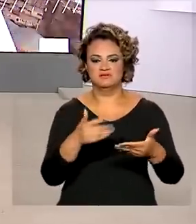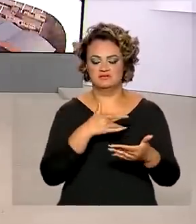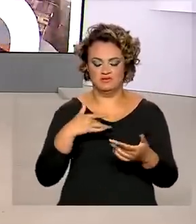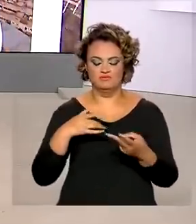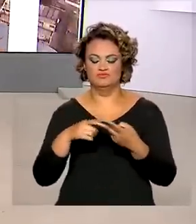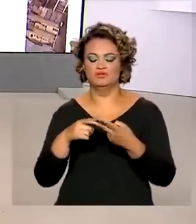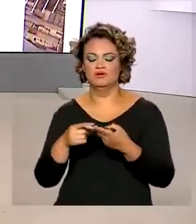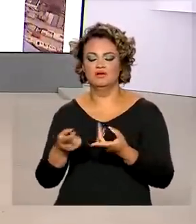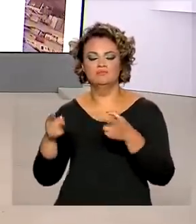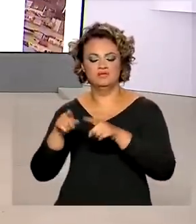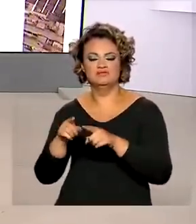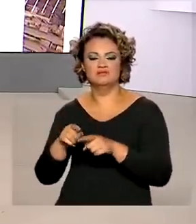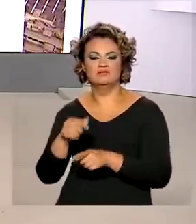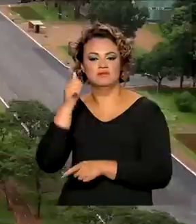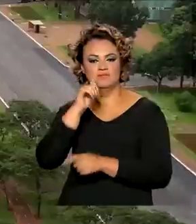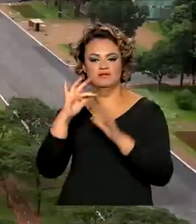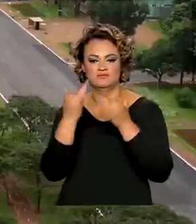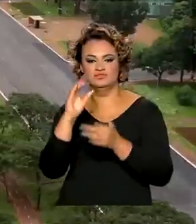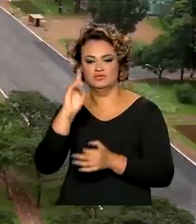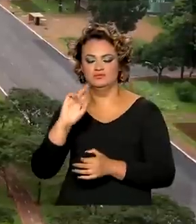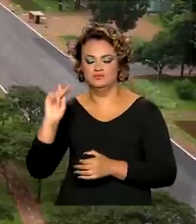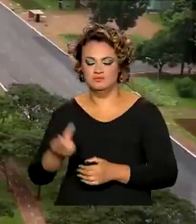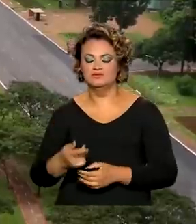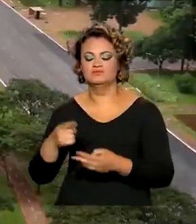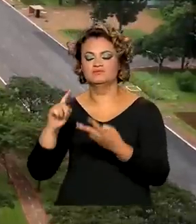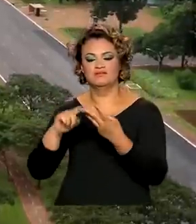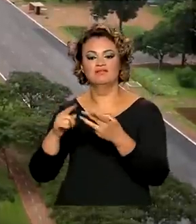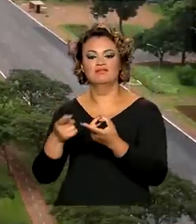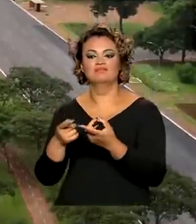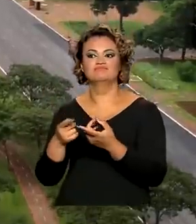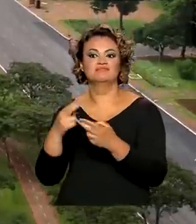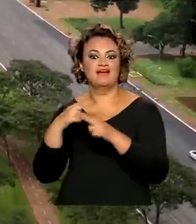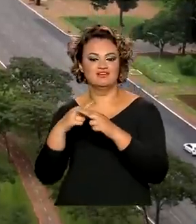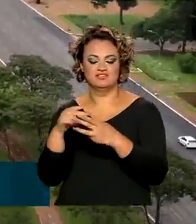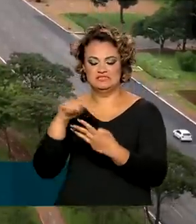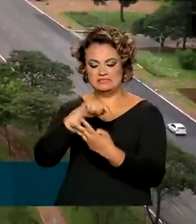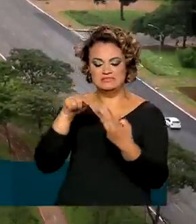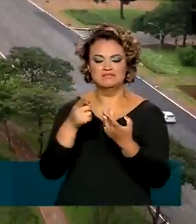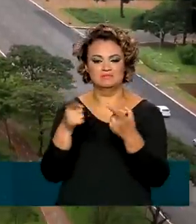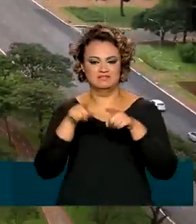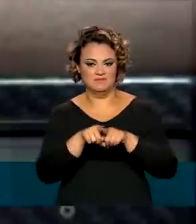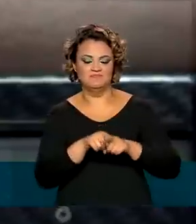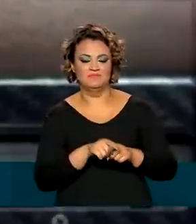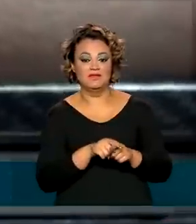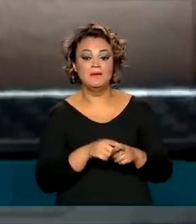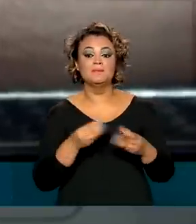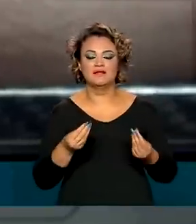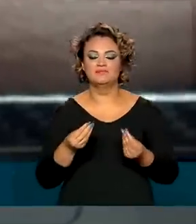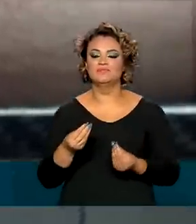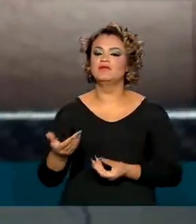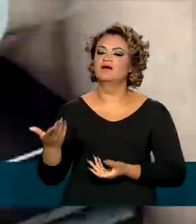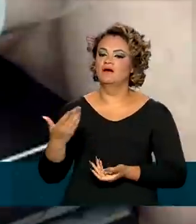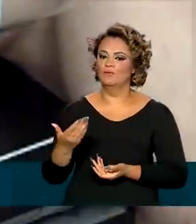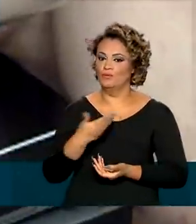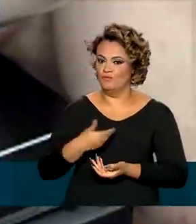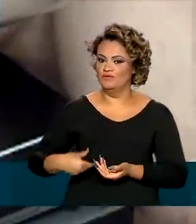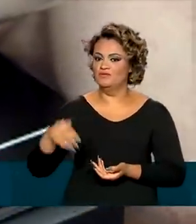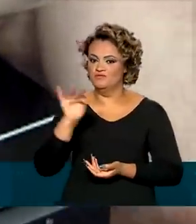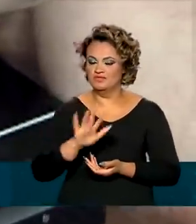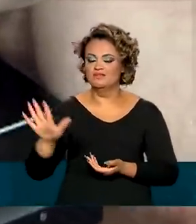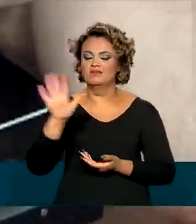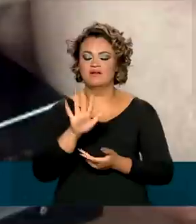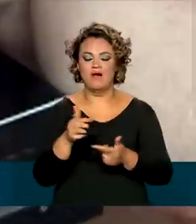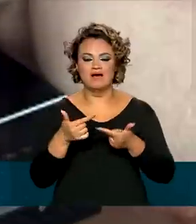Direitos Humanos e a Caixa. São duas as novas ações do governo federal de combate ao câncer de mama.